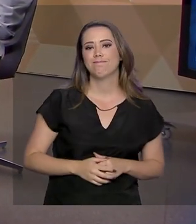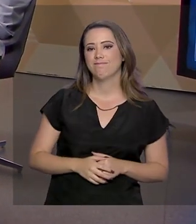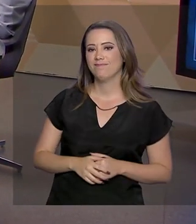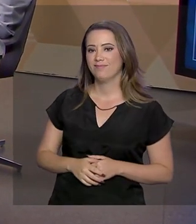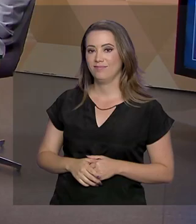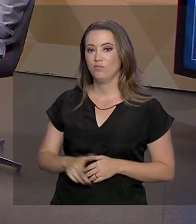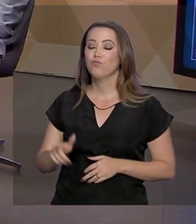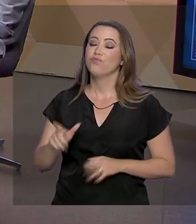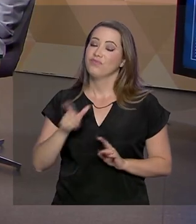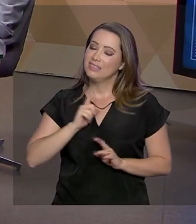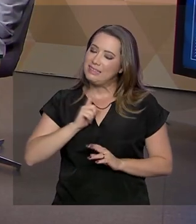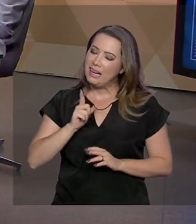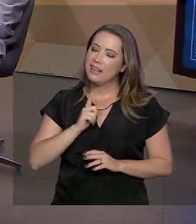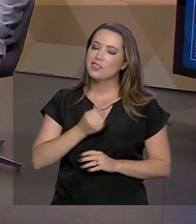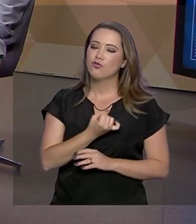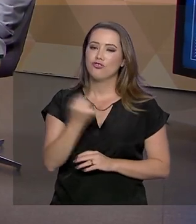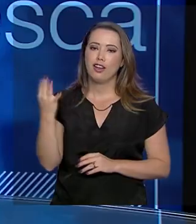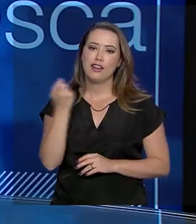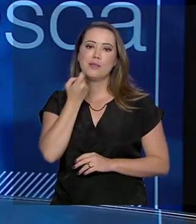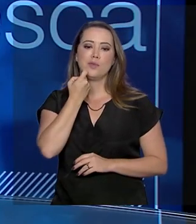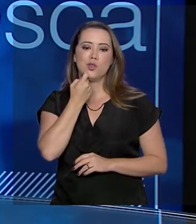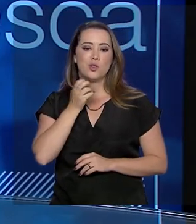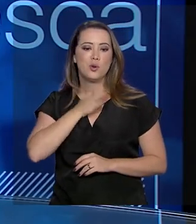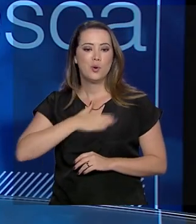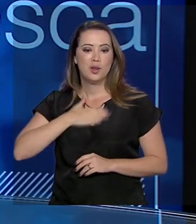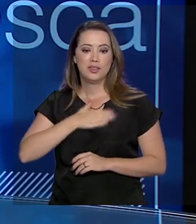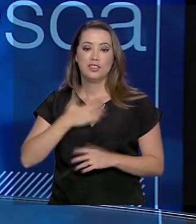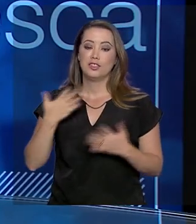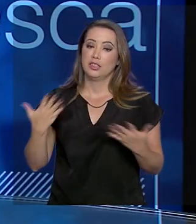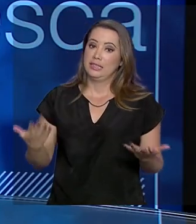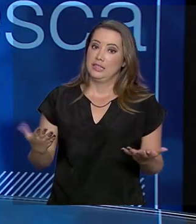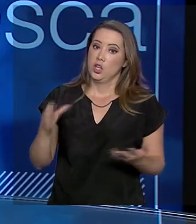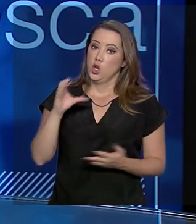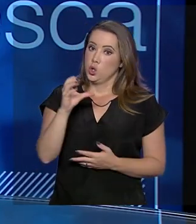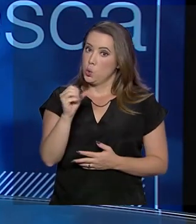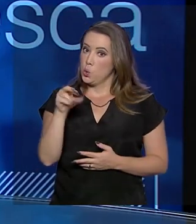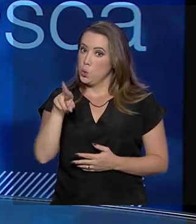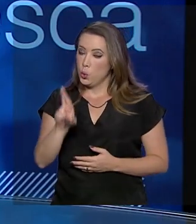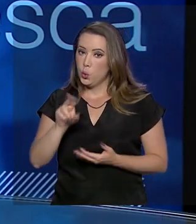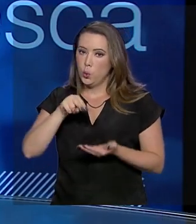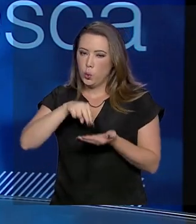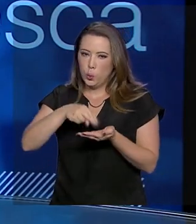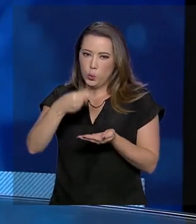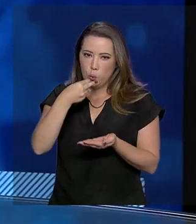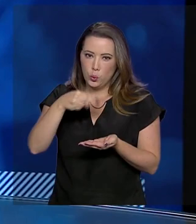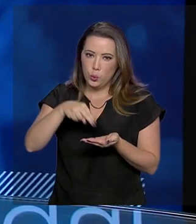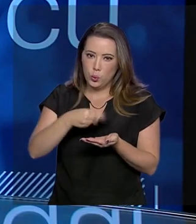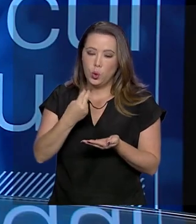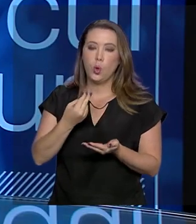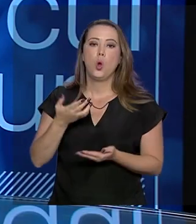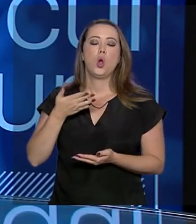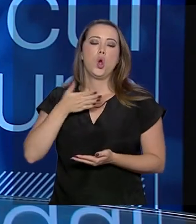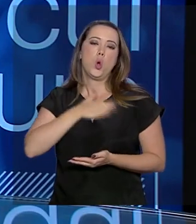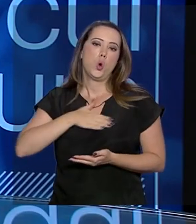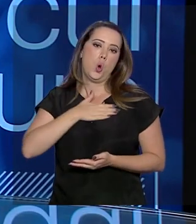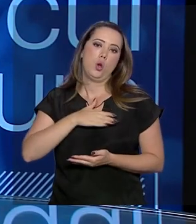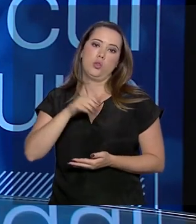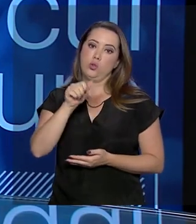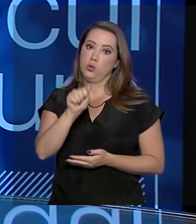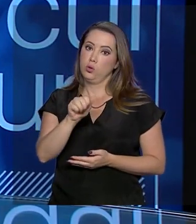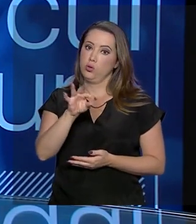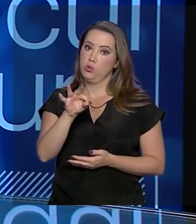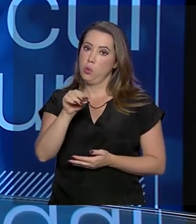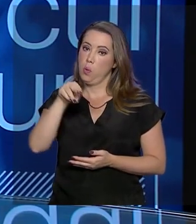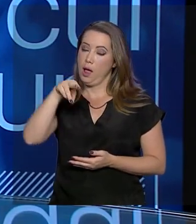Gabriela, temos alguns pescados, tá? Então, vamos lá. Cru, eu adoro o atum, ali no sashimi, comidinha japonesa.